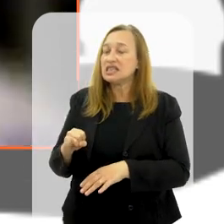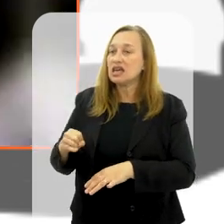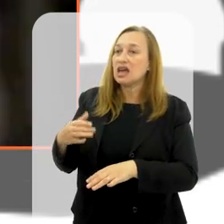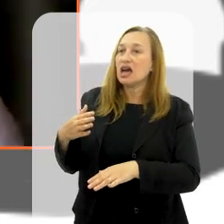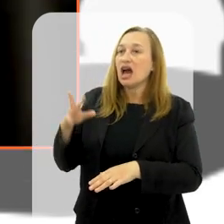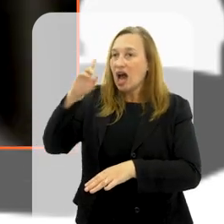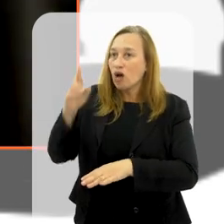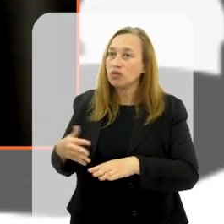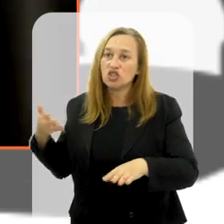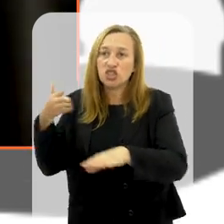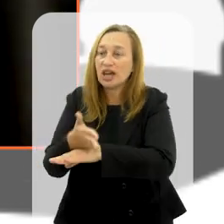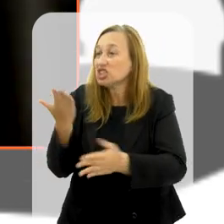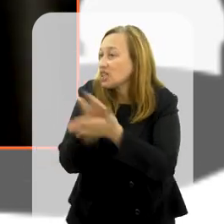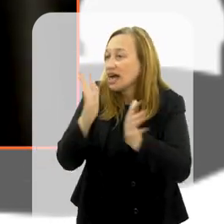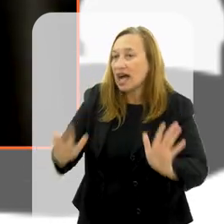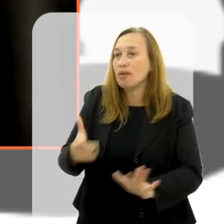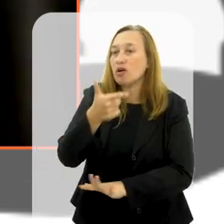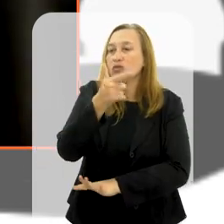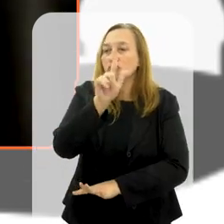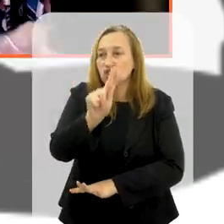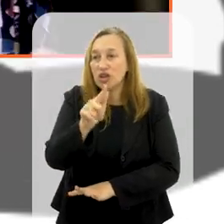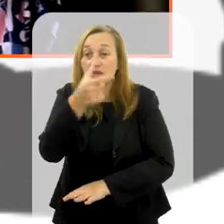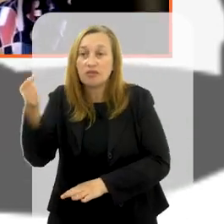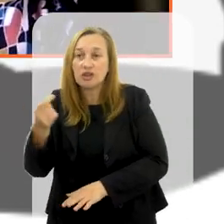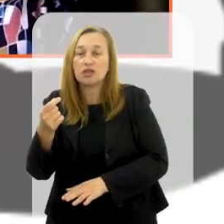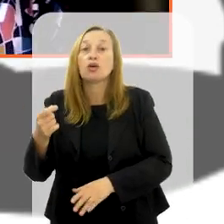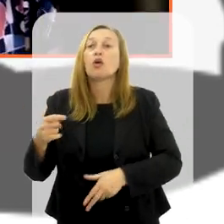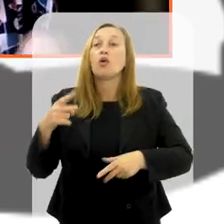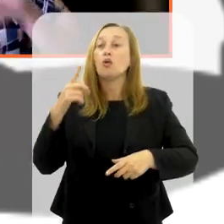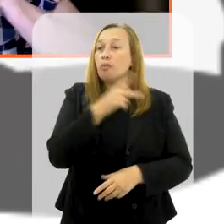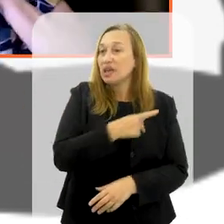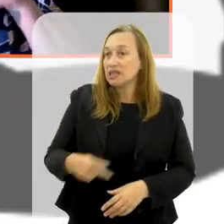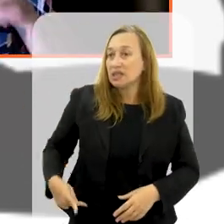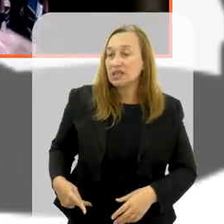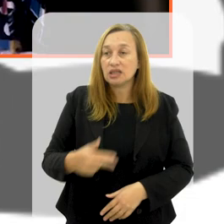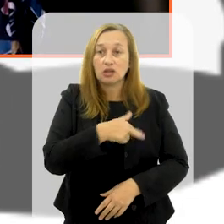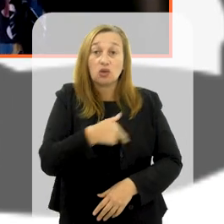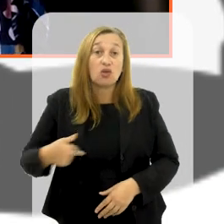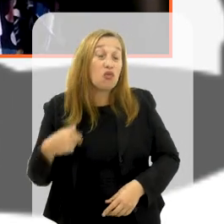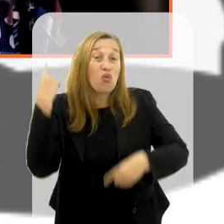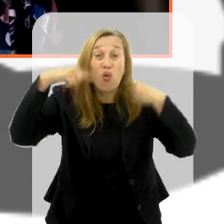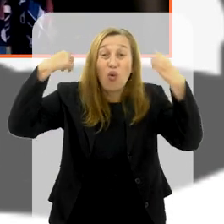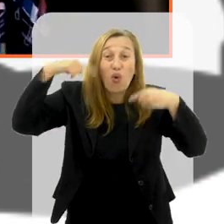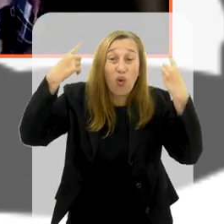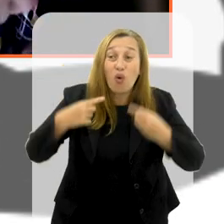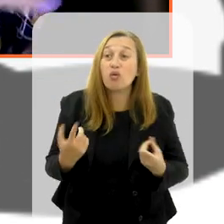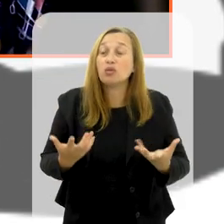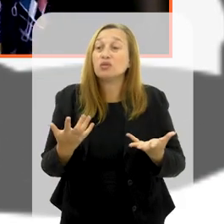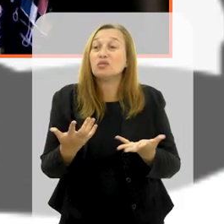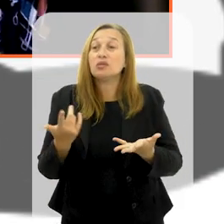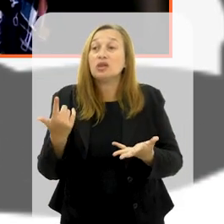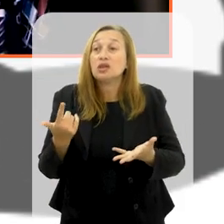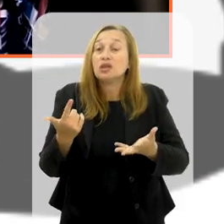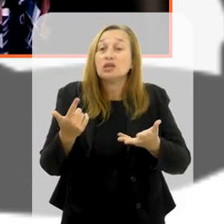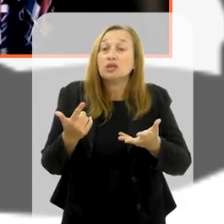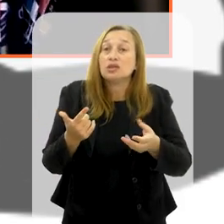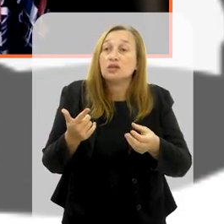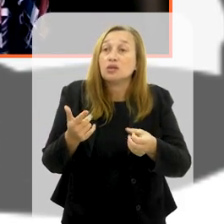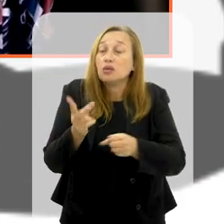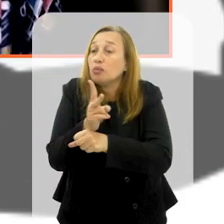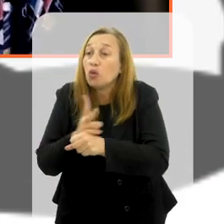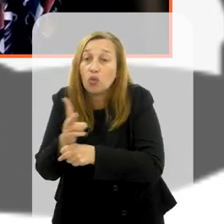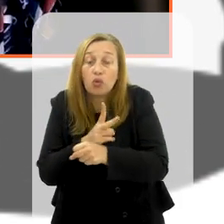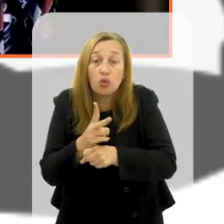a gente não vai, gente acaba com o G20. O presidente da Indonésia ficou louco, percorreu o mundo inteiro para conseguir